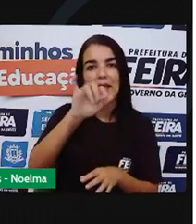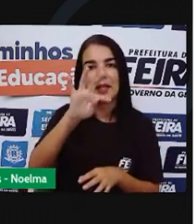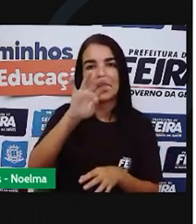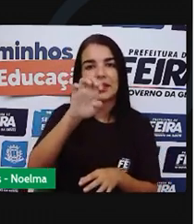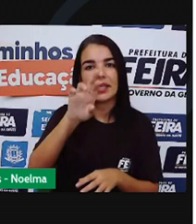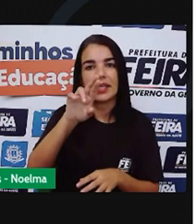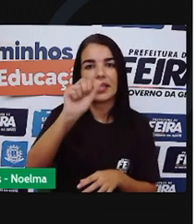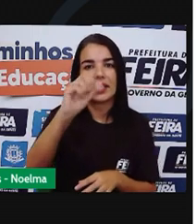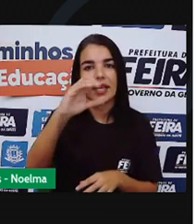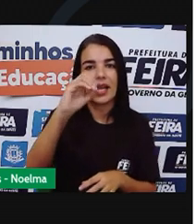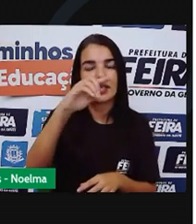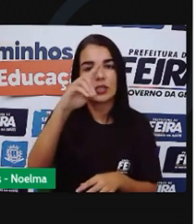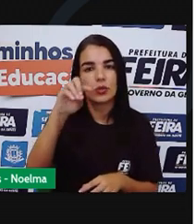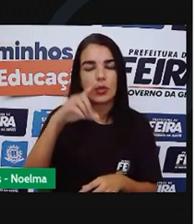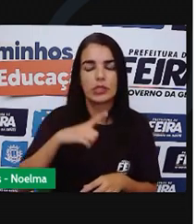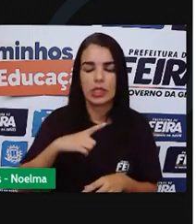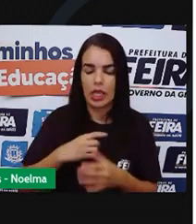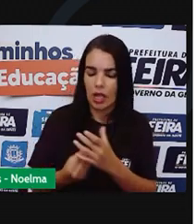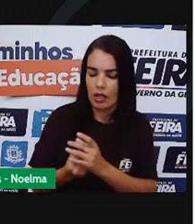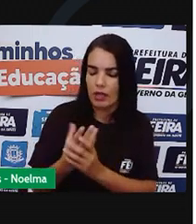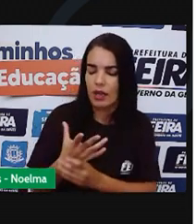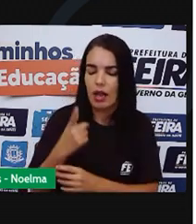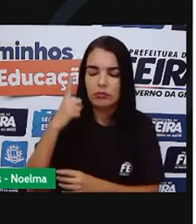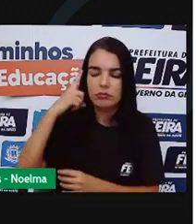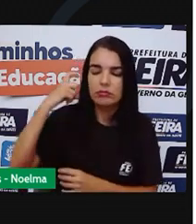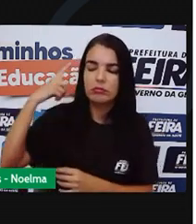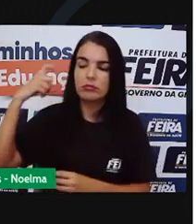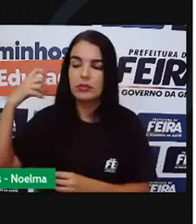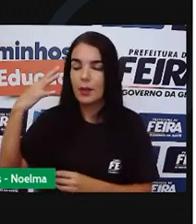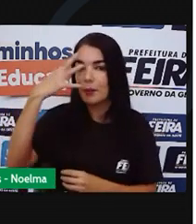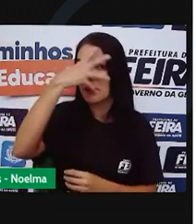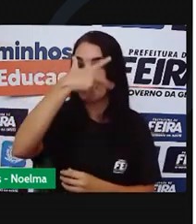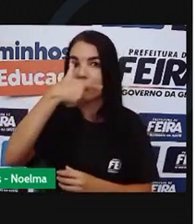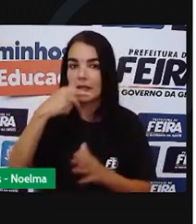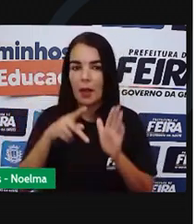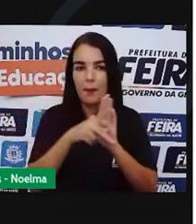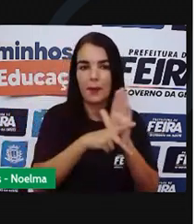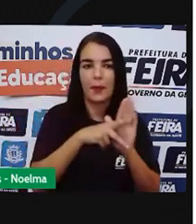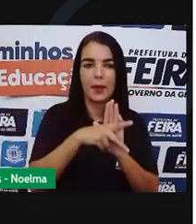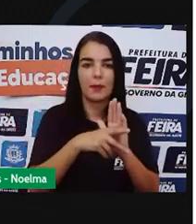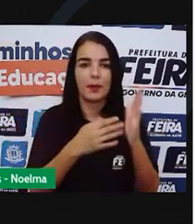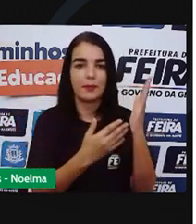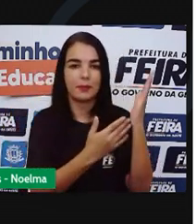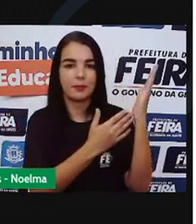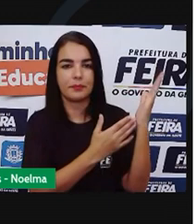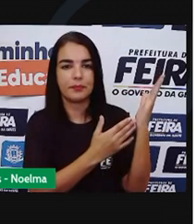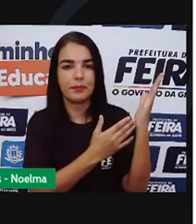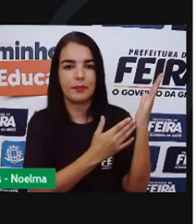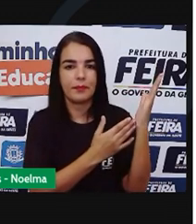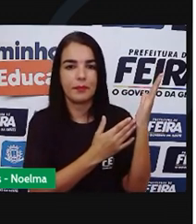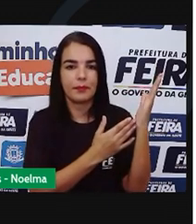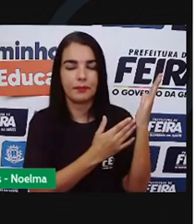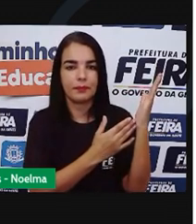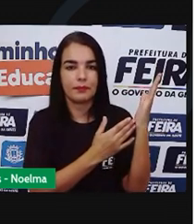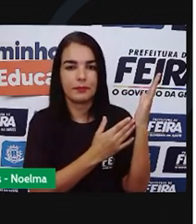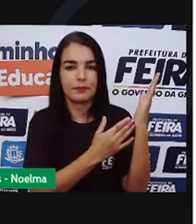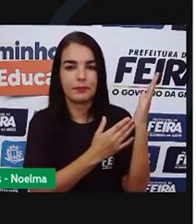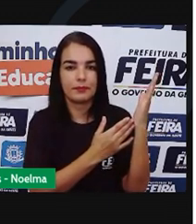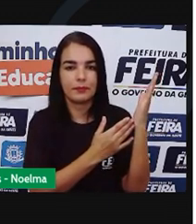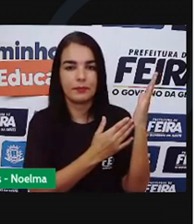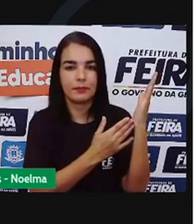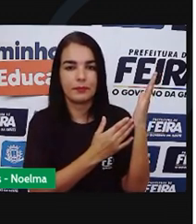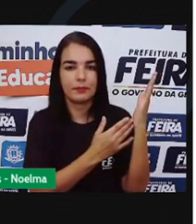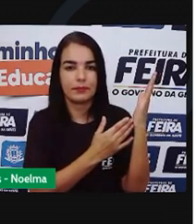sonoridade E que dão Beleza A esse poema O poema É o seguinte A palmeira Estremece